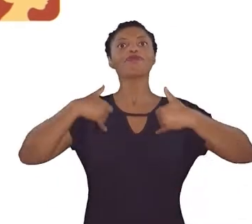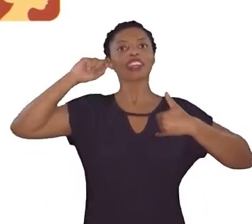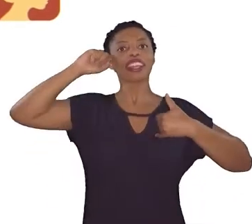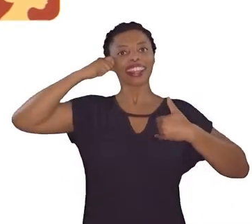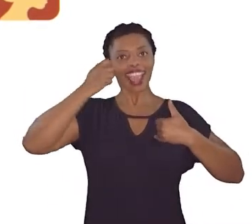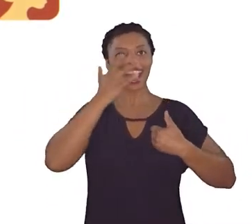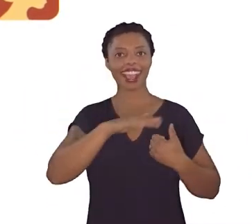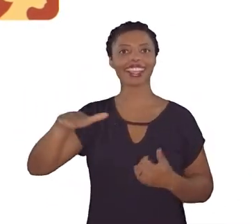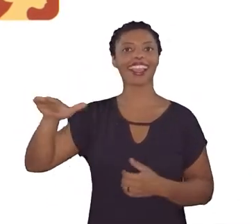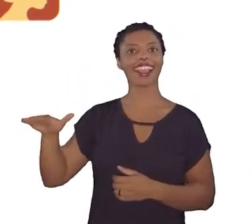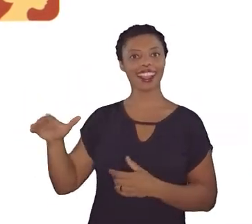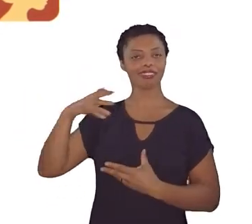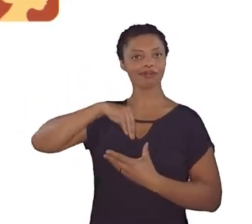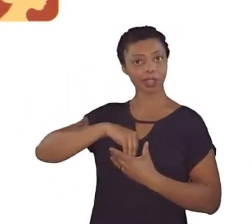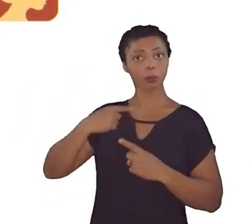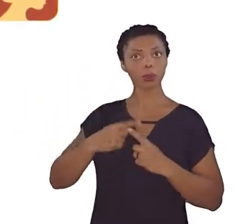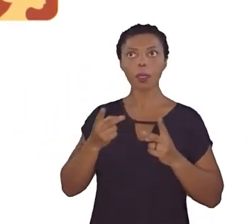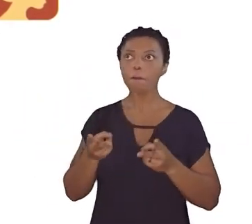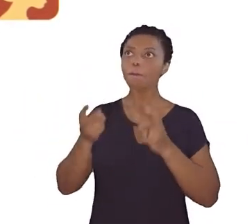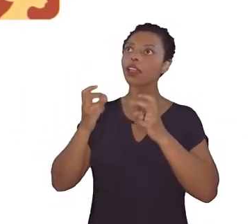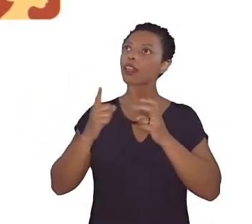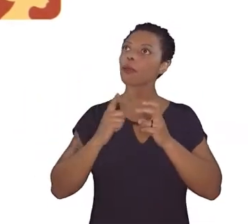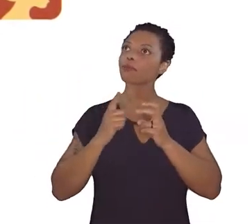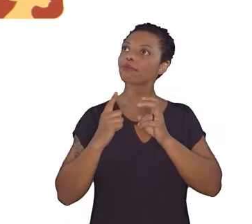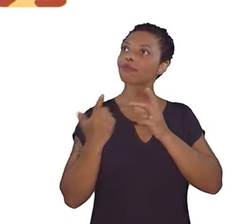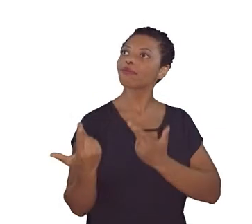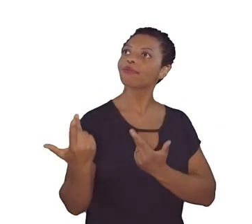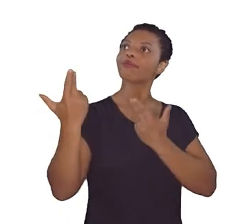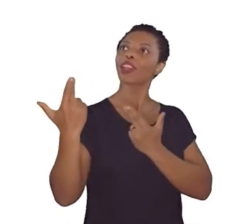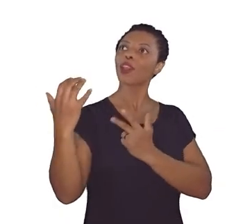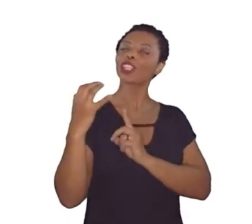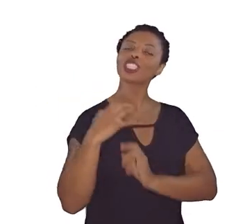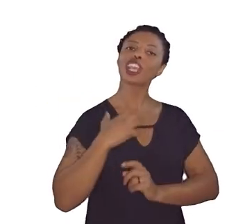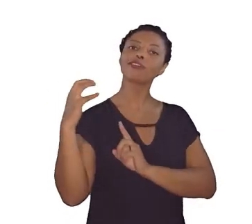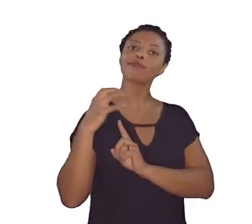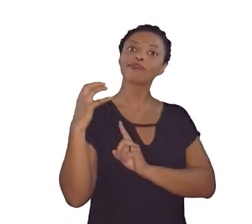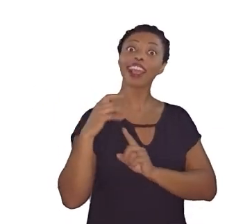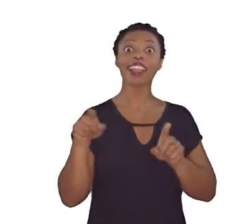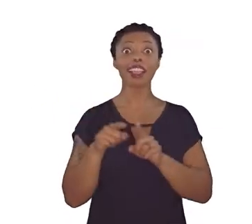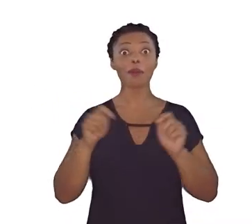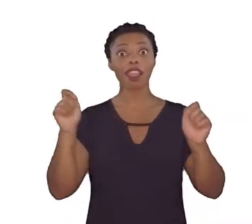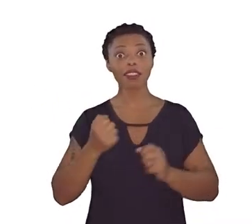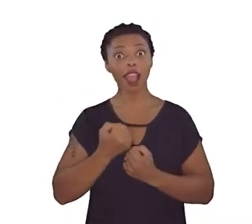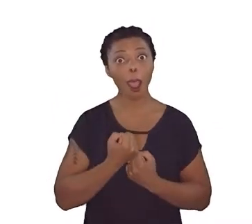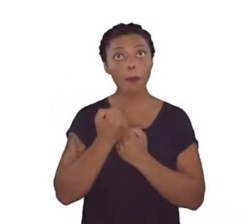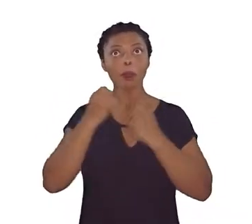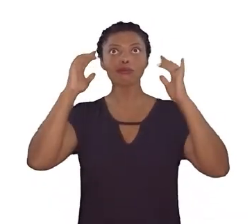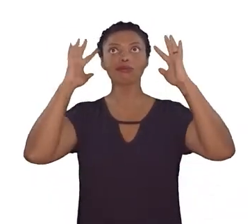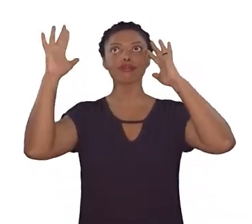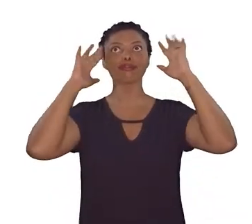se veem representadas de maneira inspiracional, além de apoiar a construção do imaginário social e criativo.